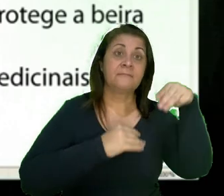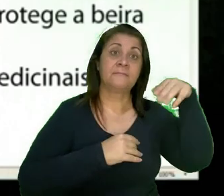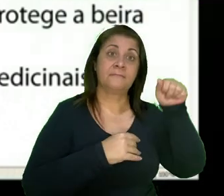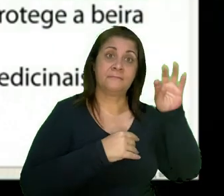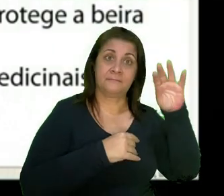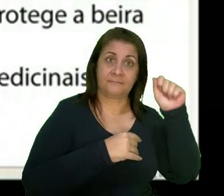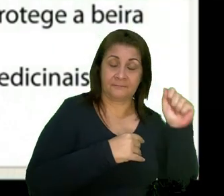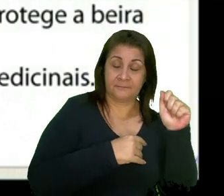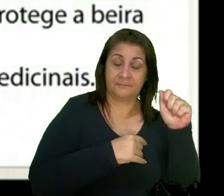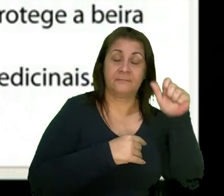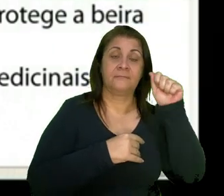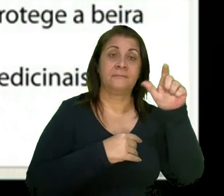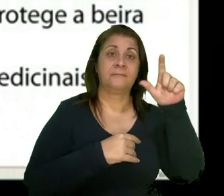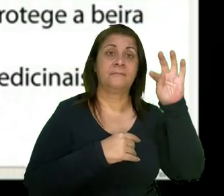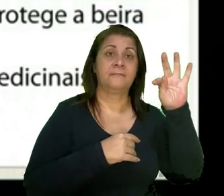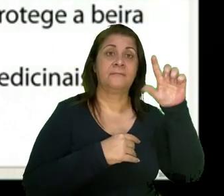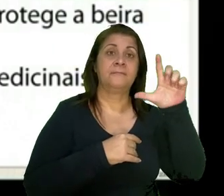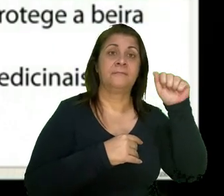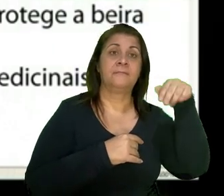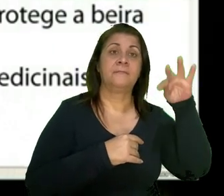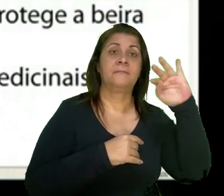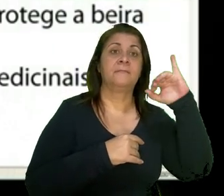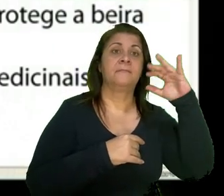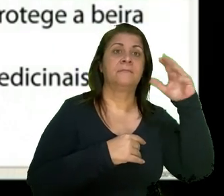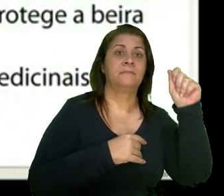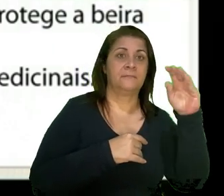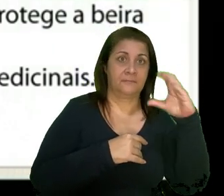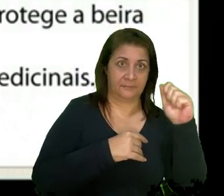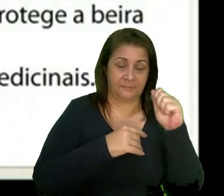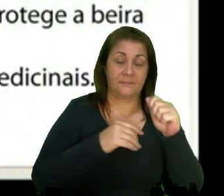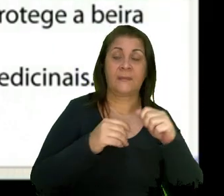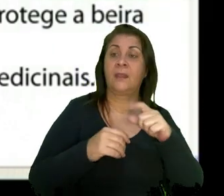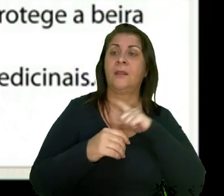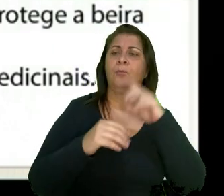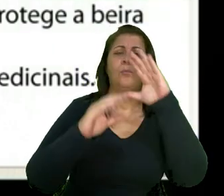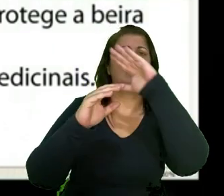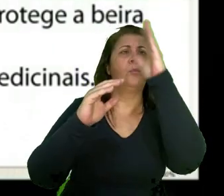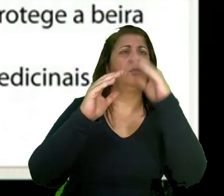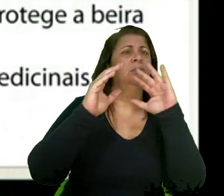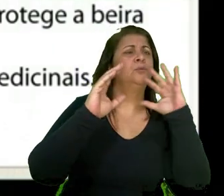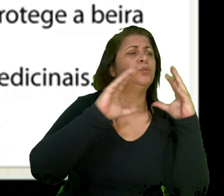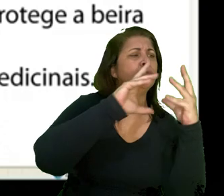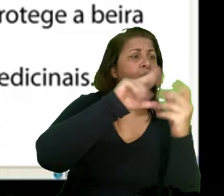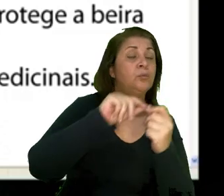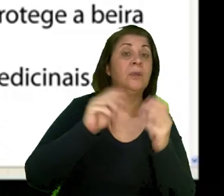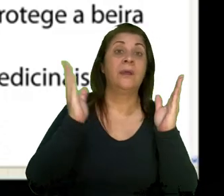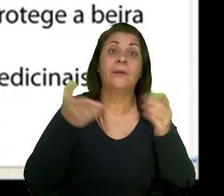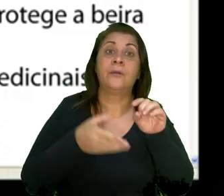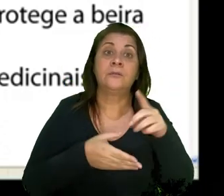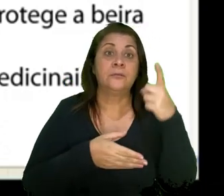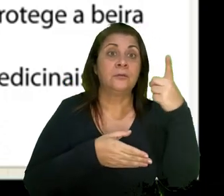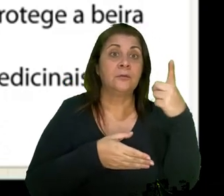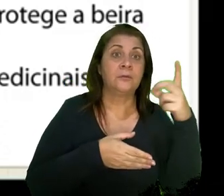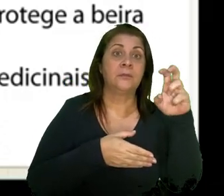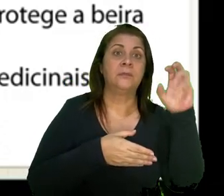Mata Atlântica Existia em toda a costa brasileira. Hoje resta apenas 15% preservada em parques estaduais e